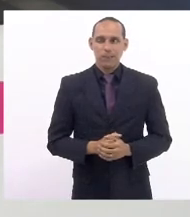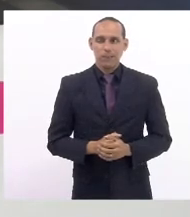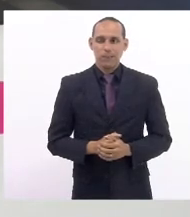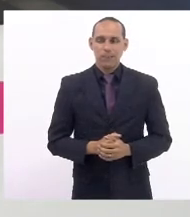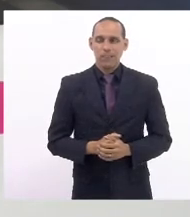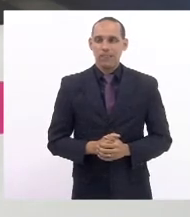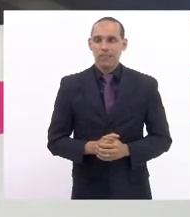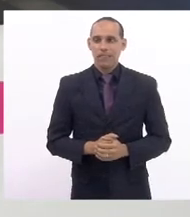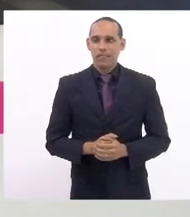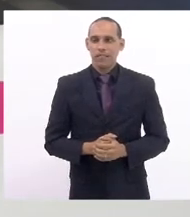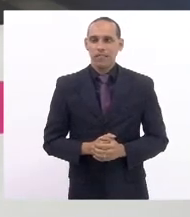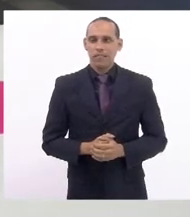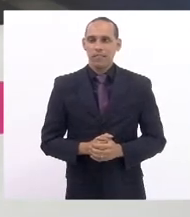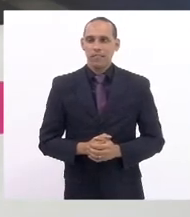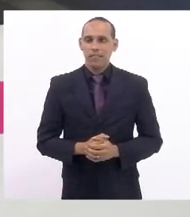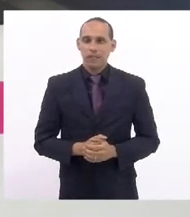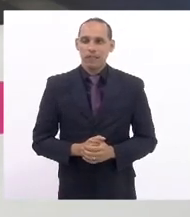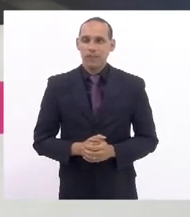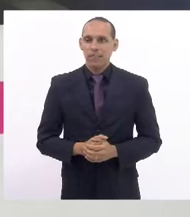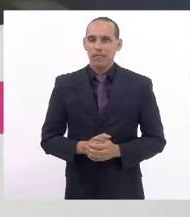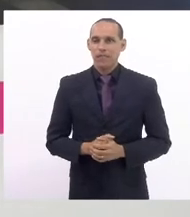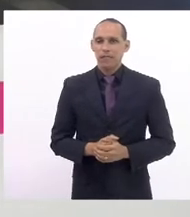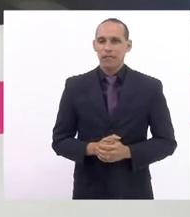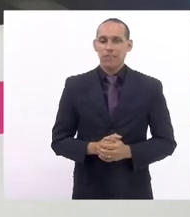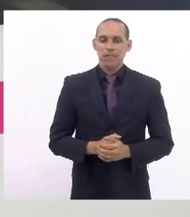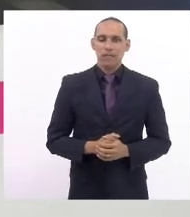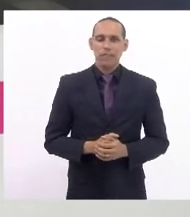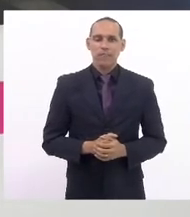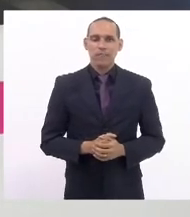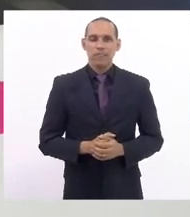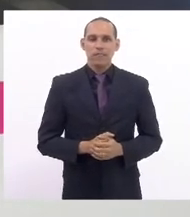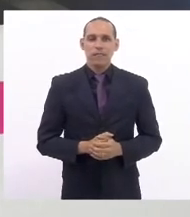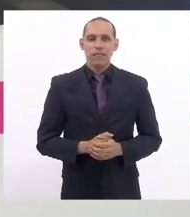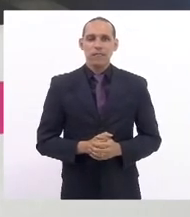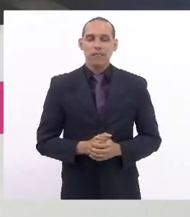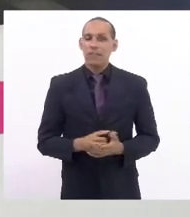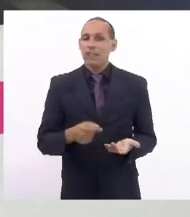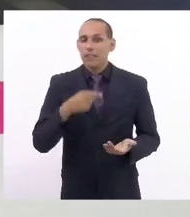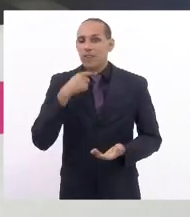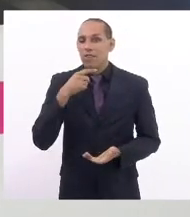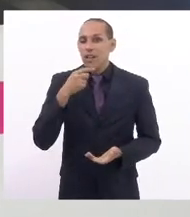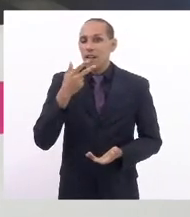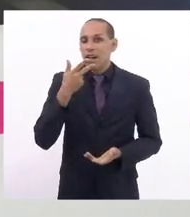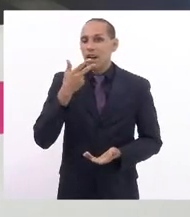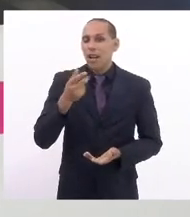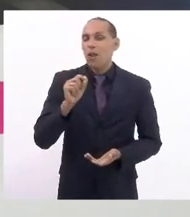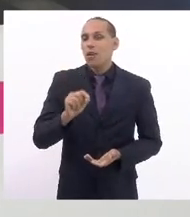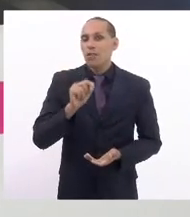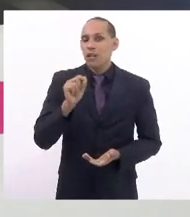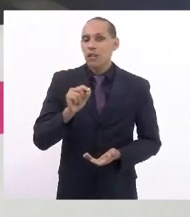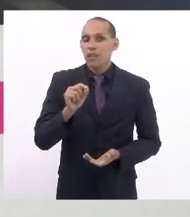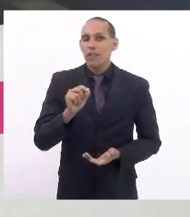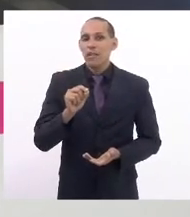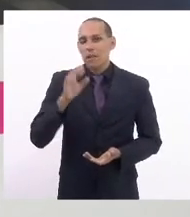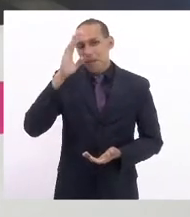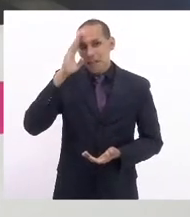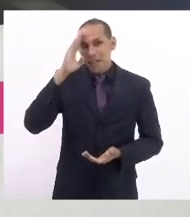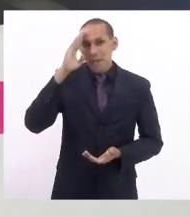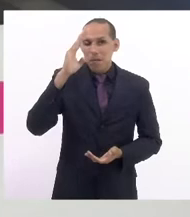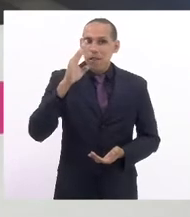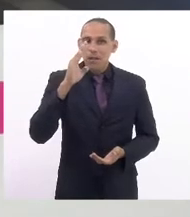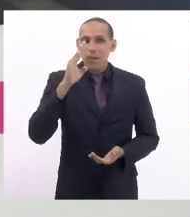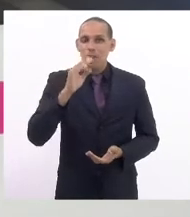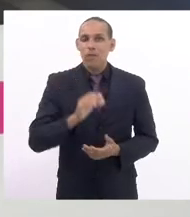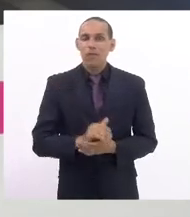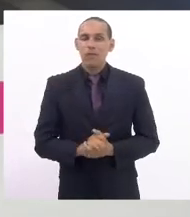sabe como a gente faz esse tema mas eu queria deixar de falar o Jornalmente e o Márcio principalmente em alguns